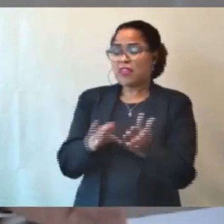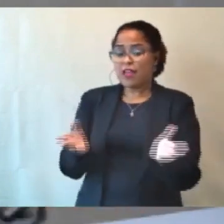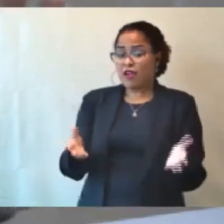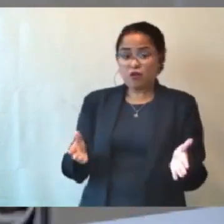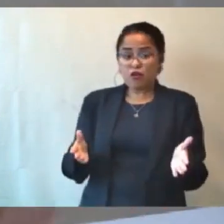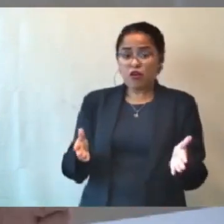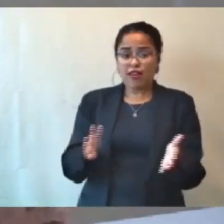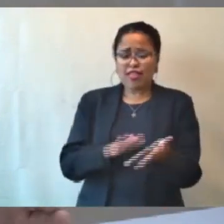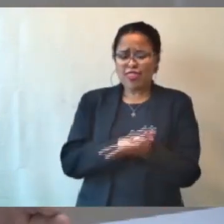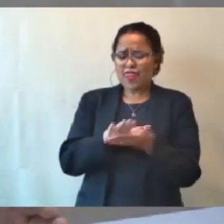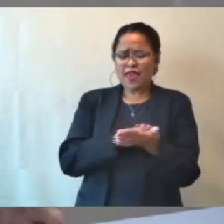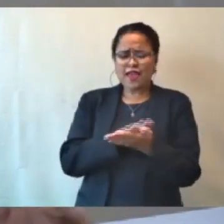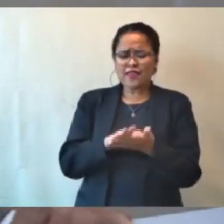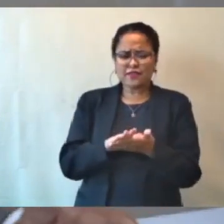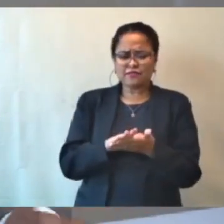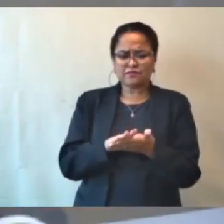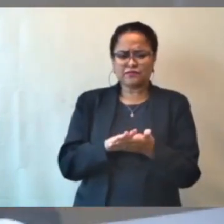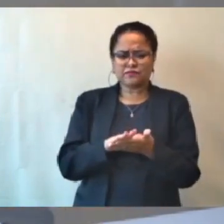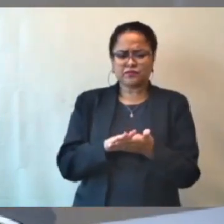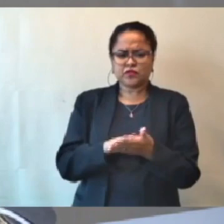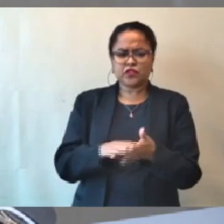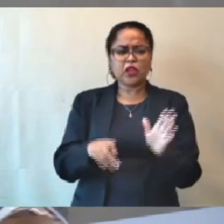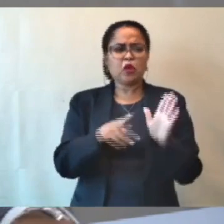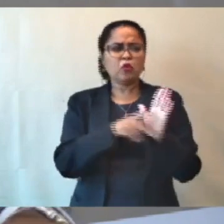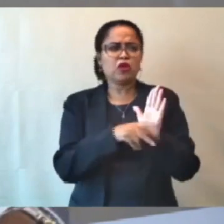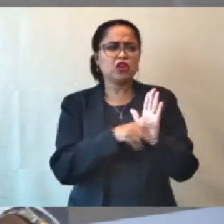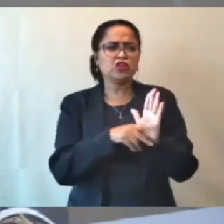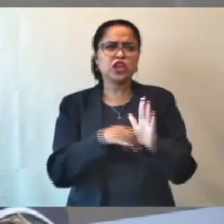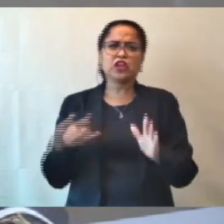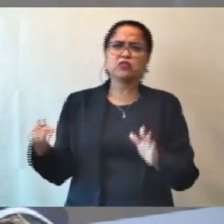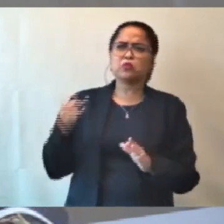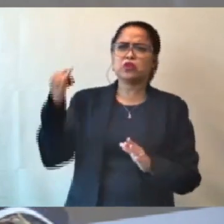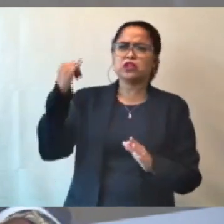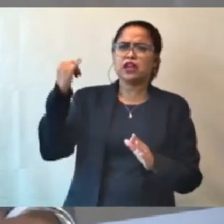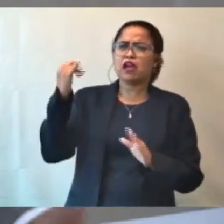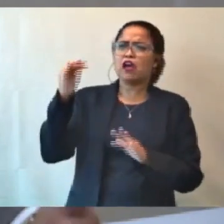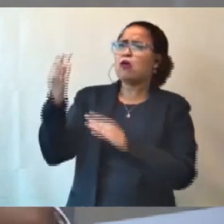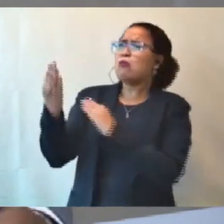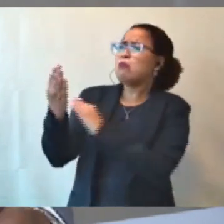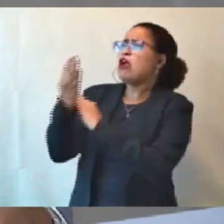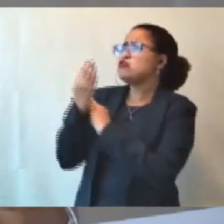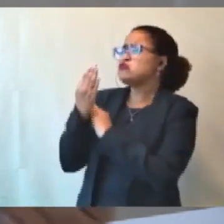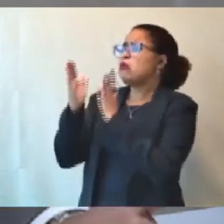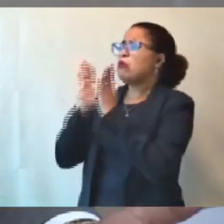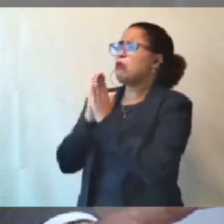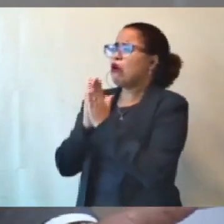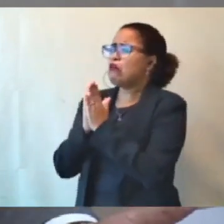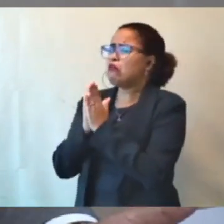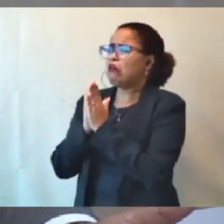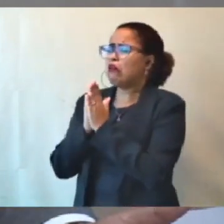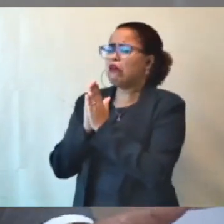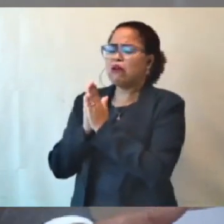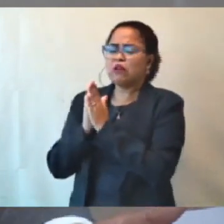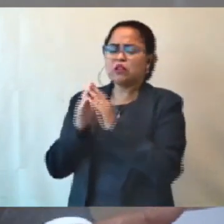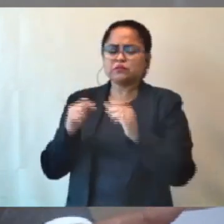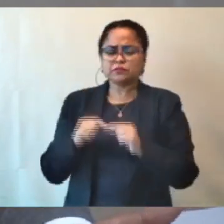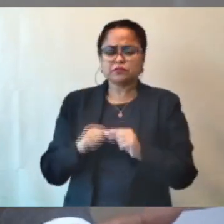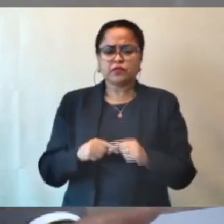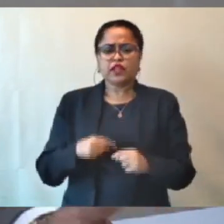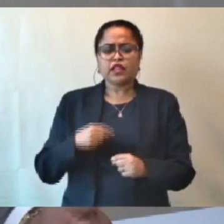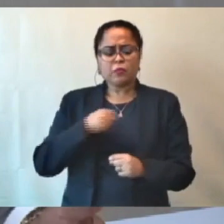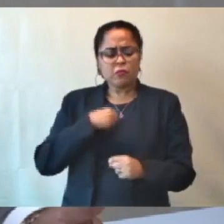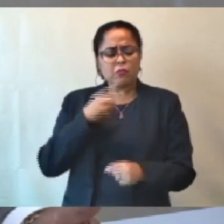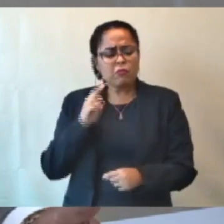importante, ele me ligou. Ô, Jorge, me ajuda. Não tem ajuda, não. Da maneira que eu sou tratado, eu vou tratar também.